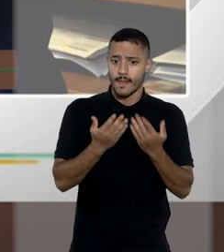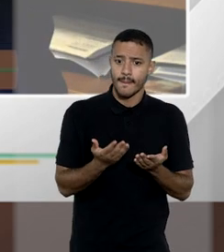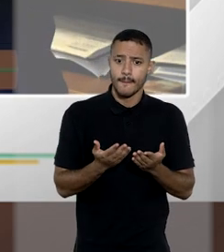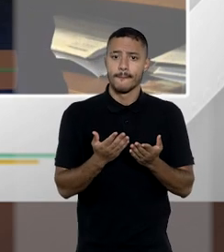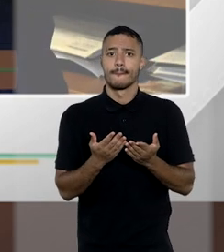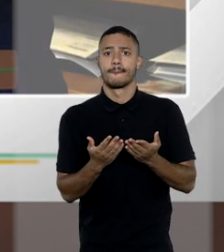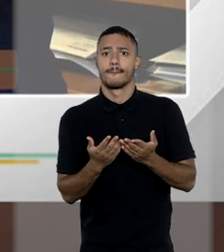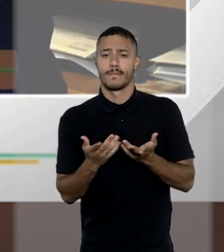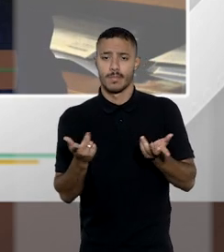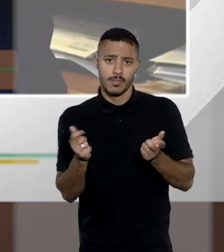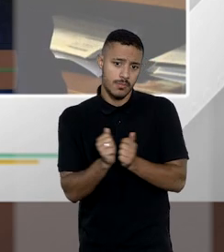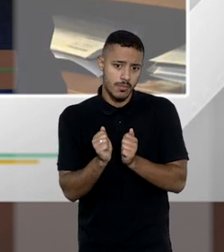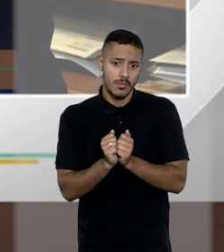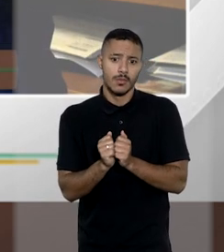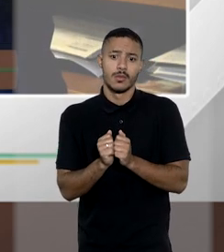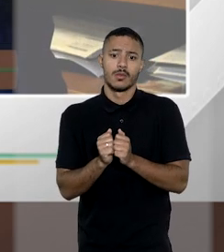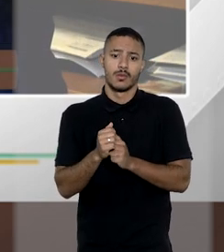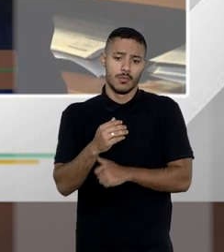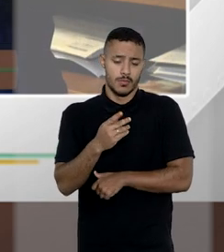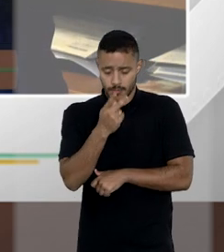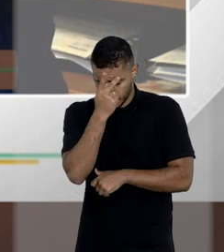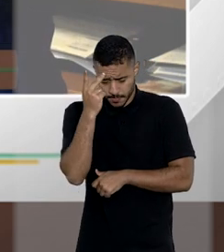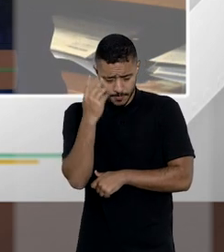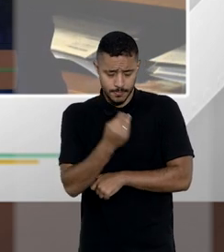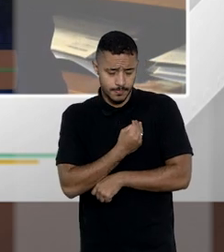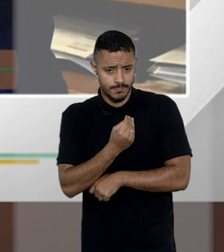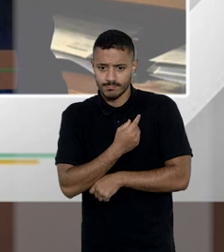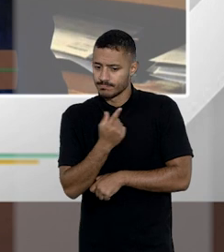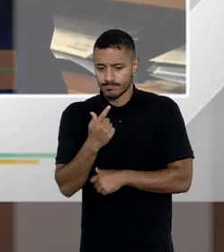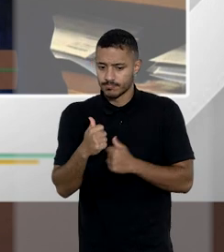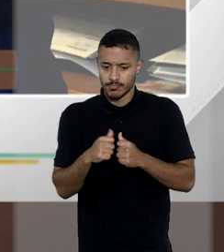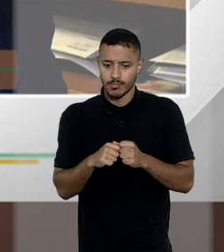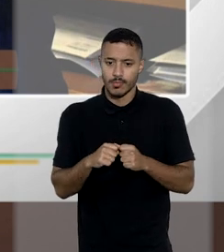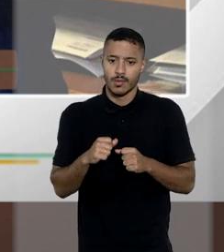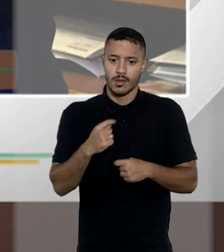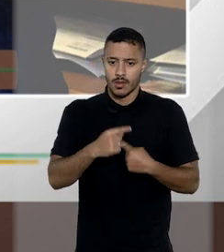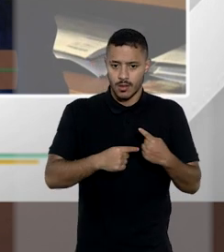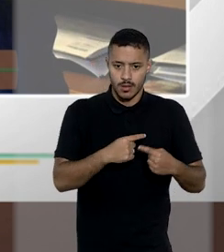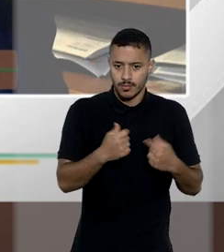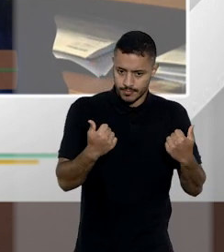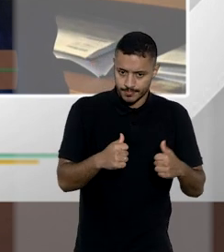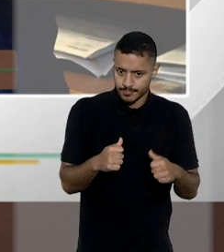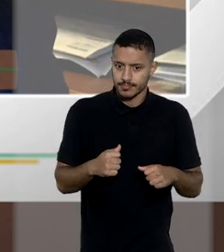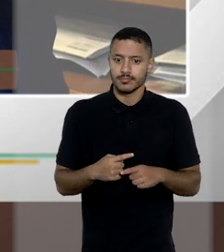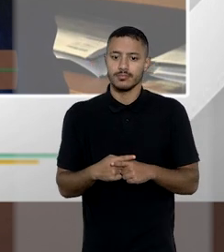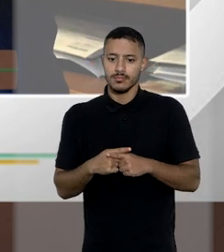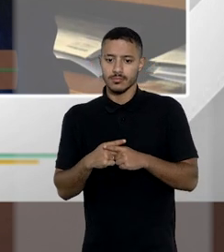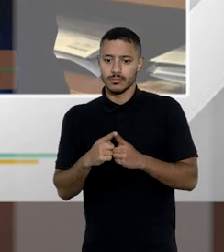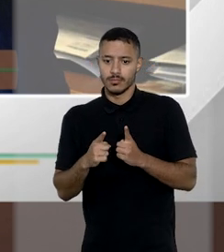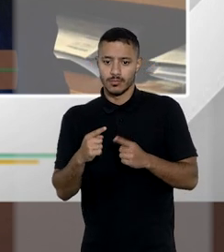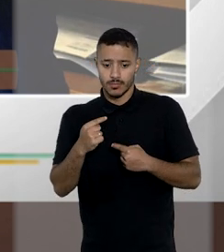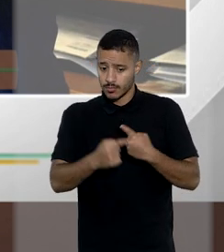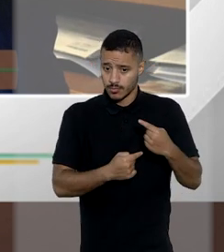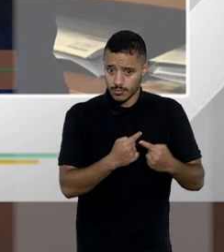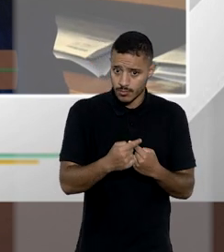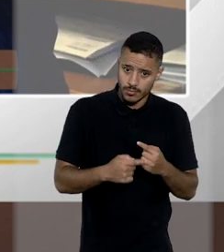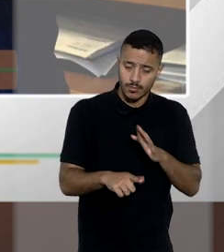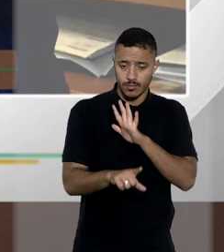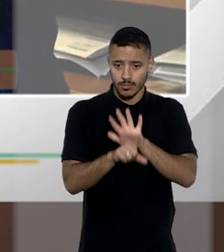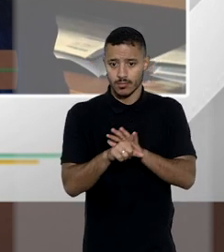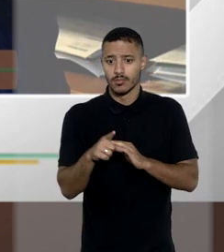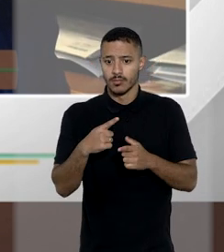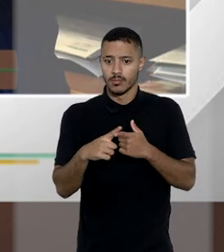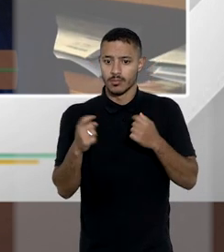portanto ele conje ele companheiro sobrevivente não concorre como herdeiro necessário não concorre como